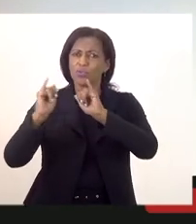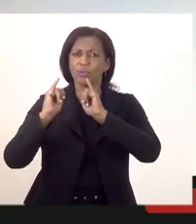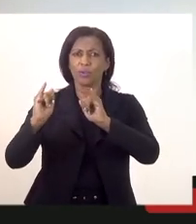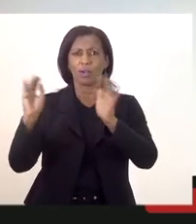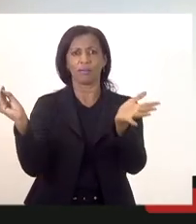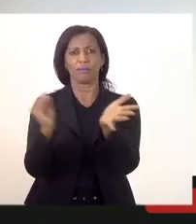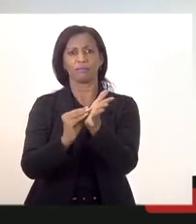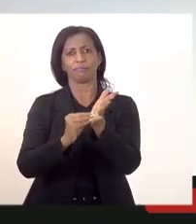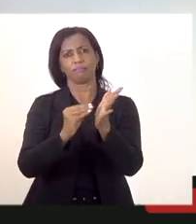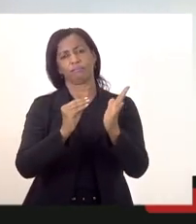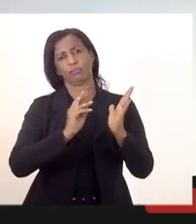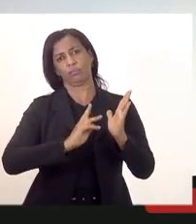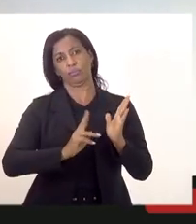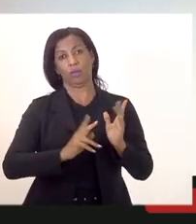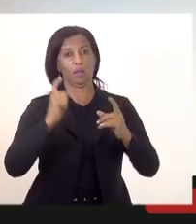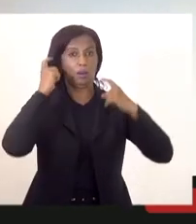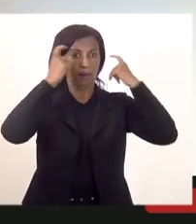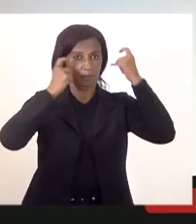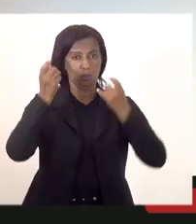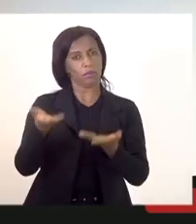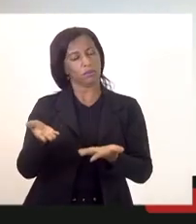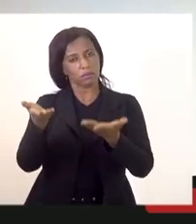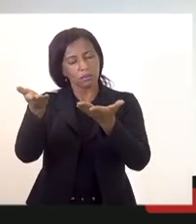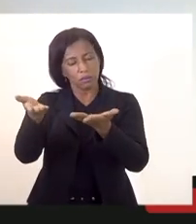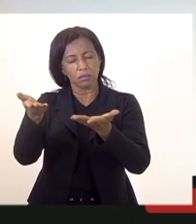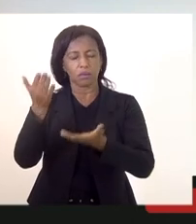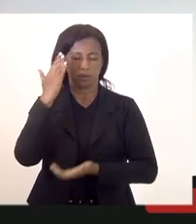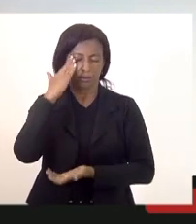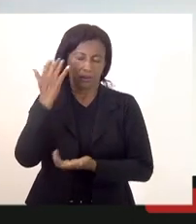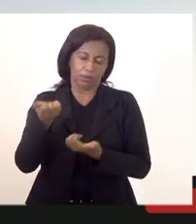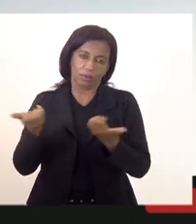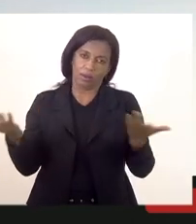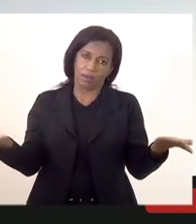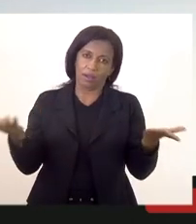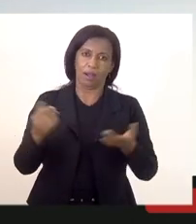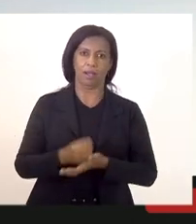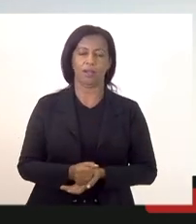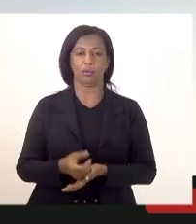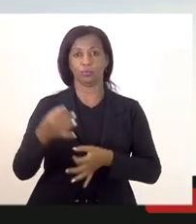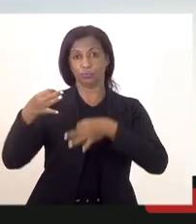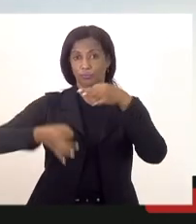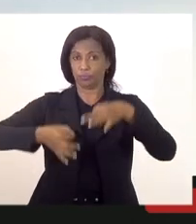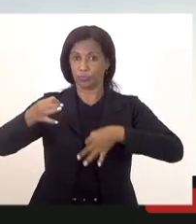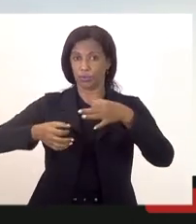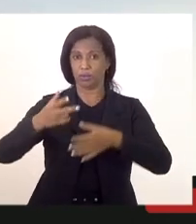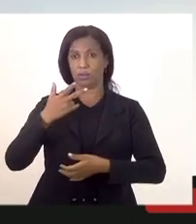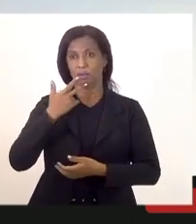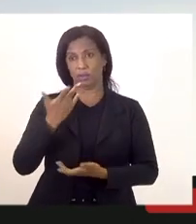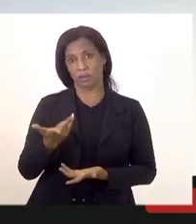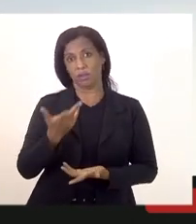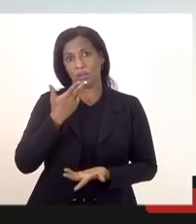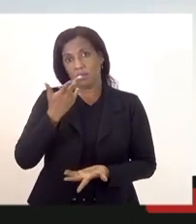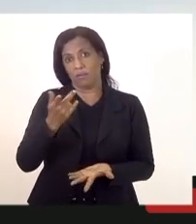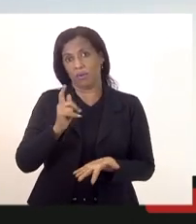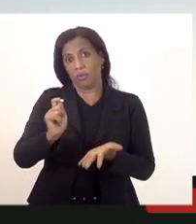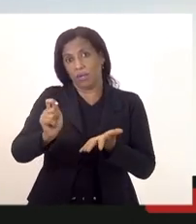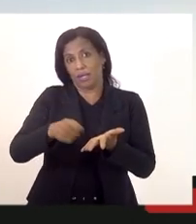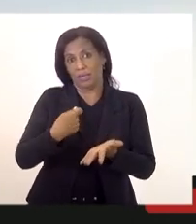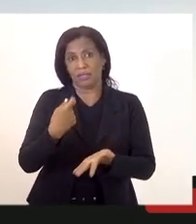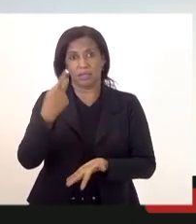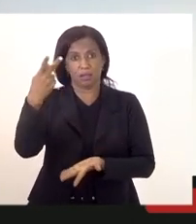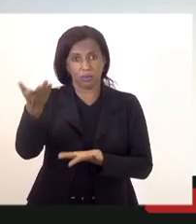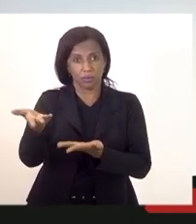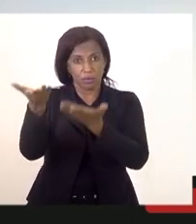nomes essa é preocupação do senhor eu entendo claro juridicamente falando é o que o senhor falou quem assina o documento ao senhor